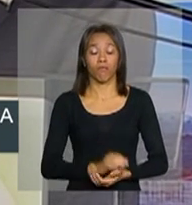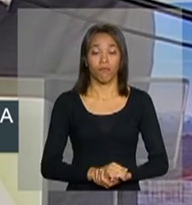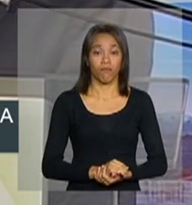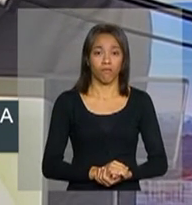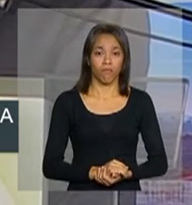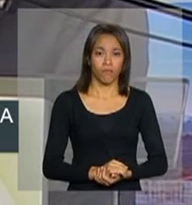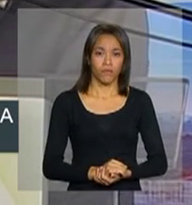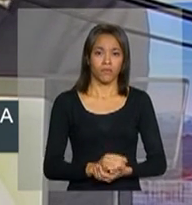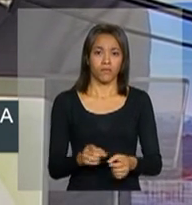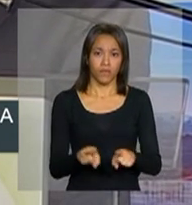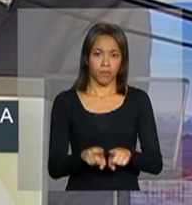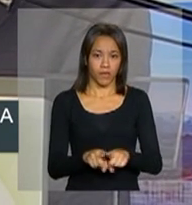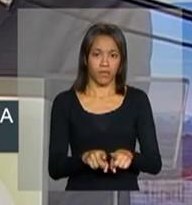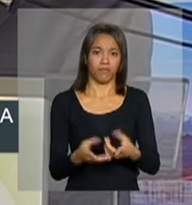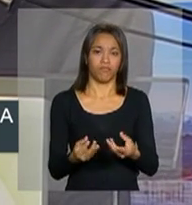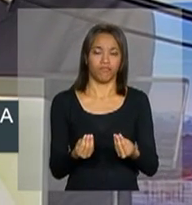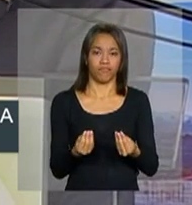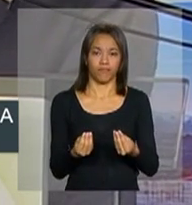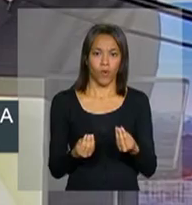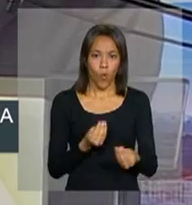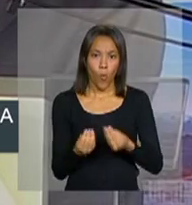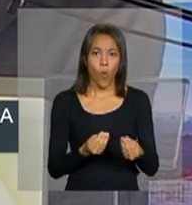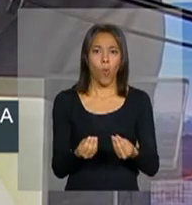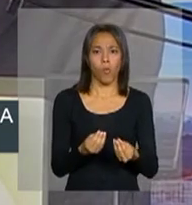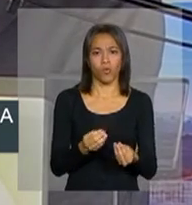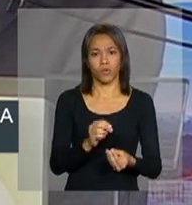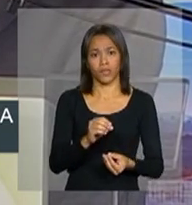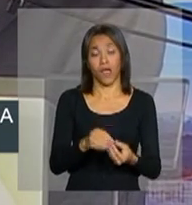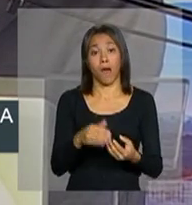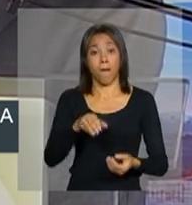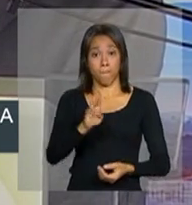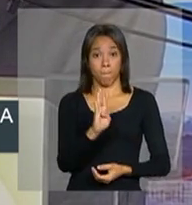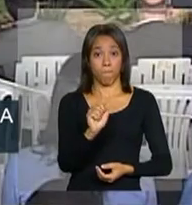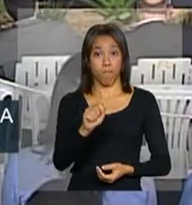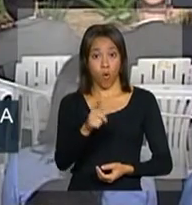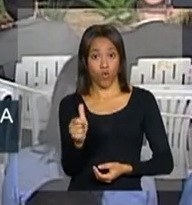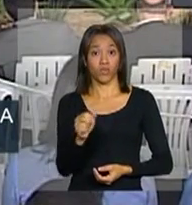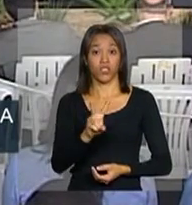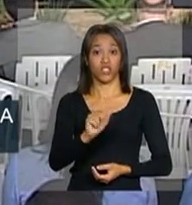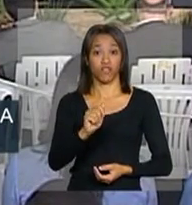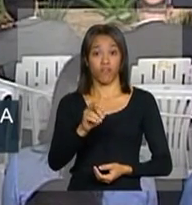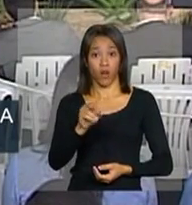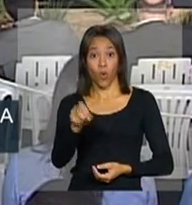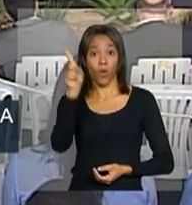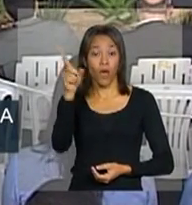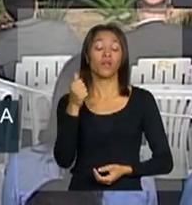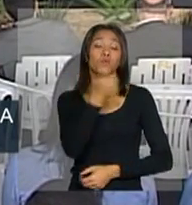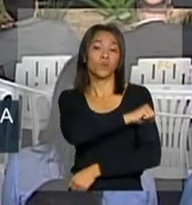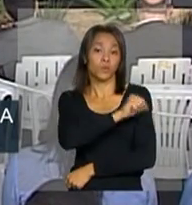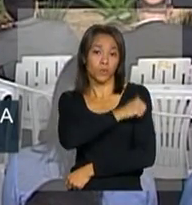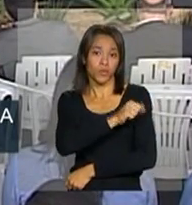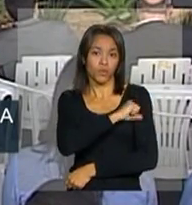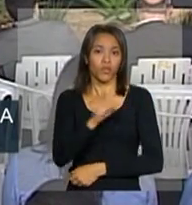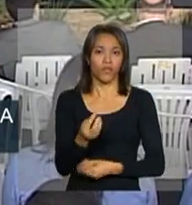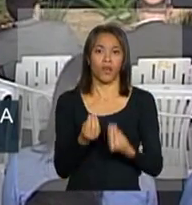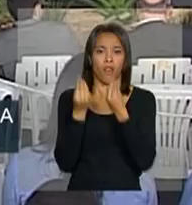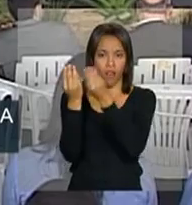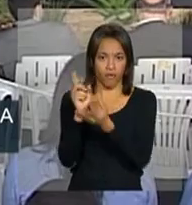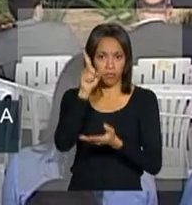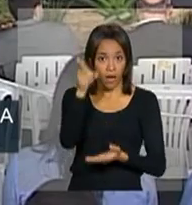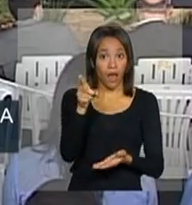na Bolsa oficial, na Bolsa de Valores do Rio de Janeiro, onde foi licitada, leiloada